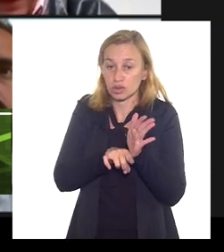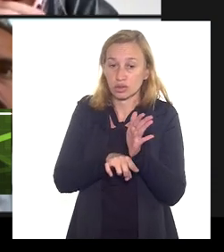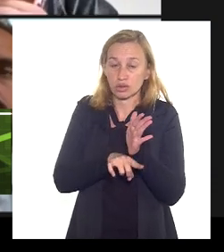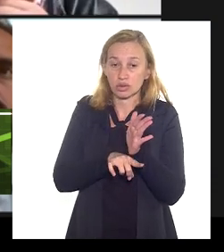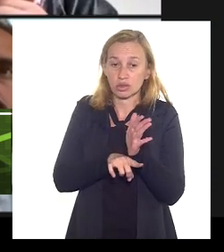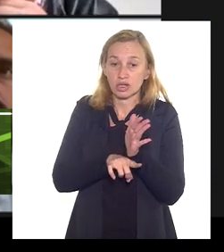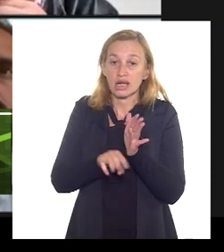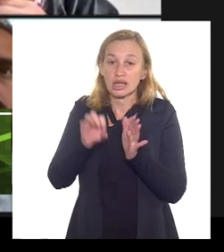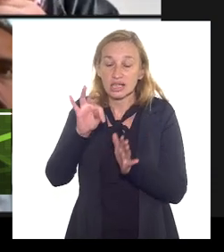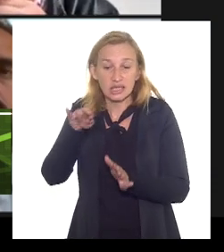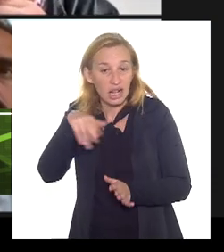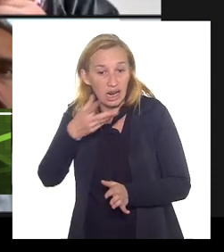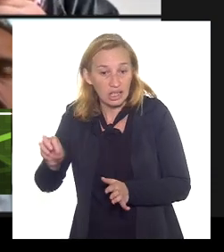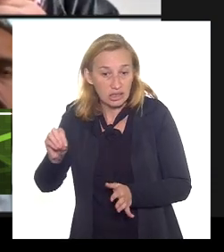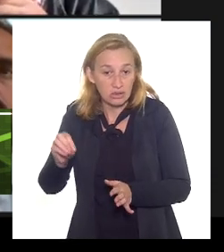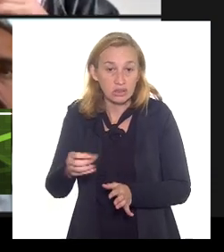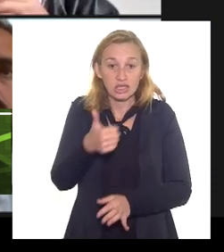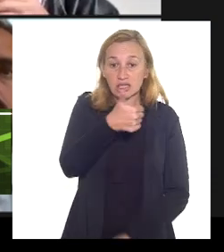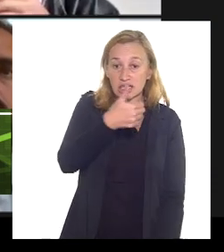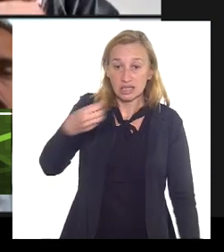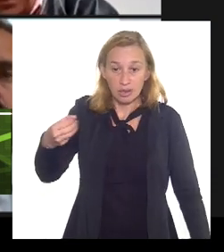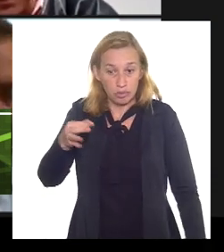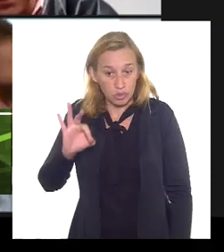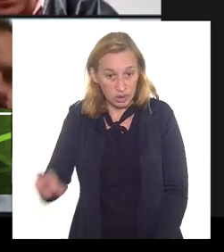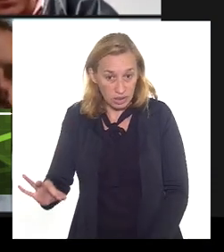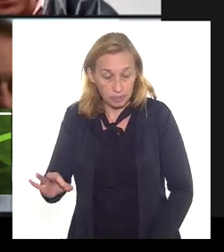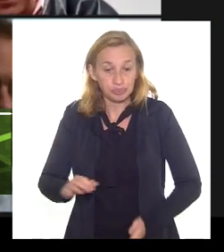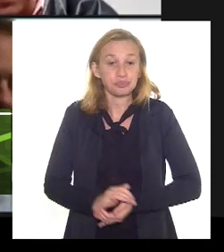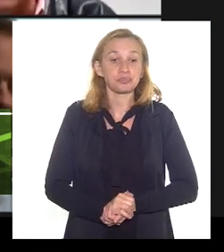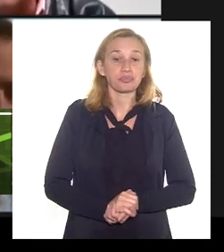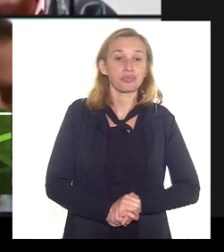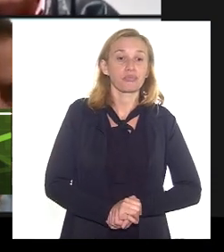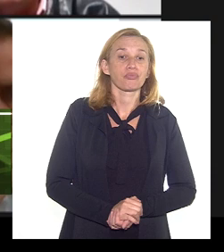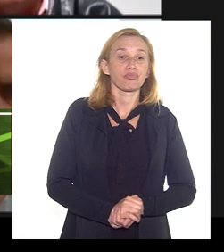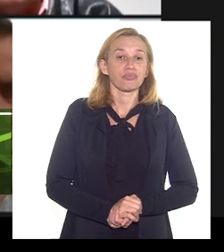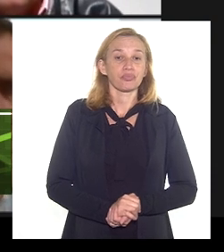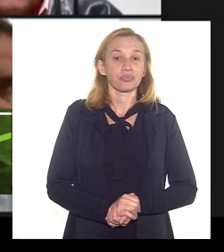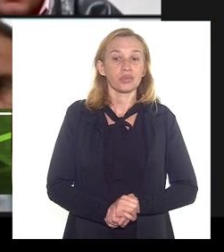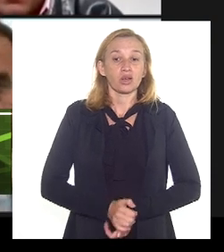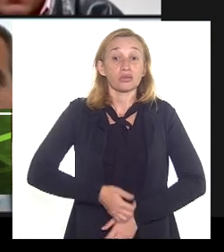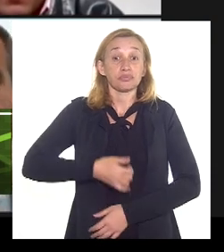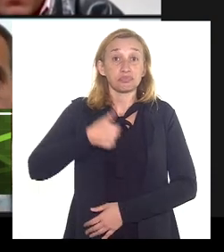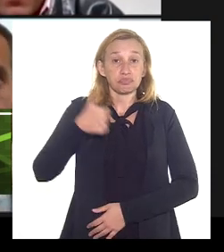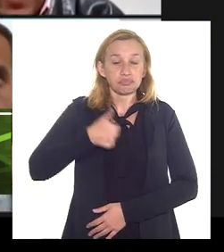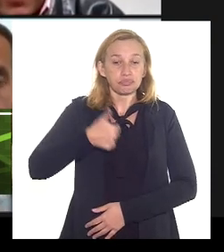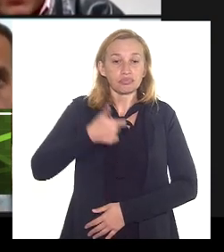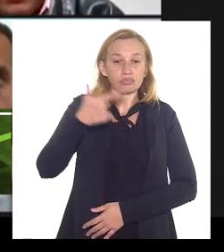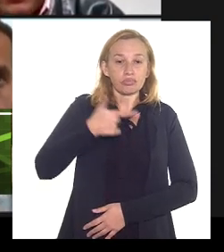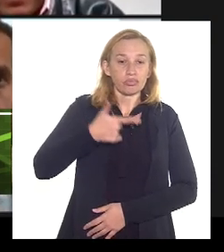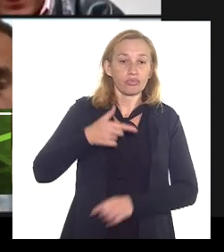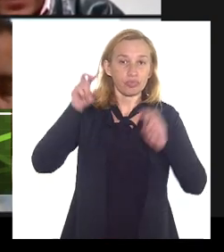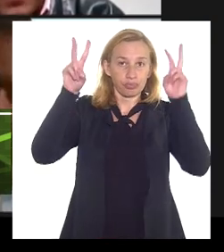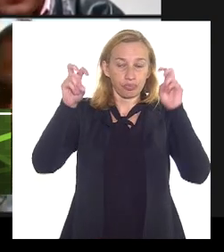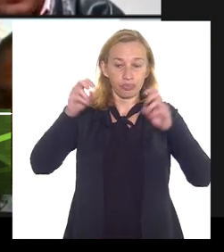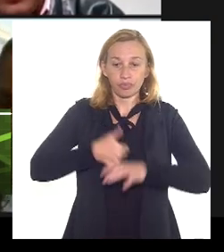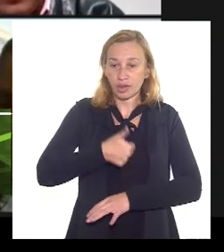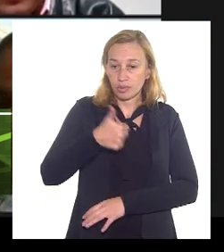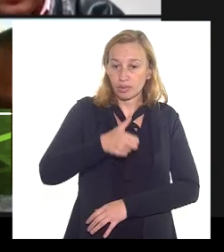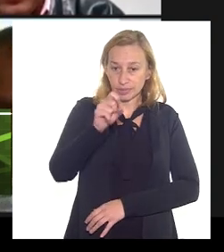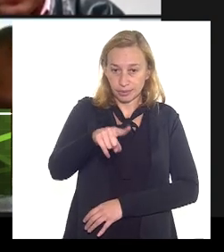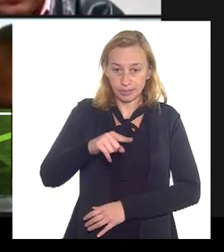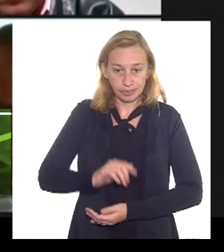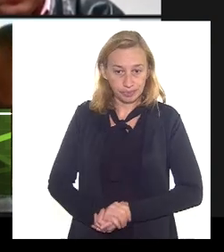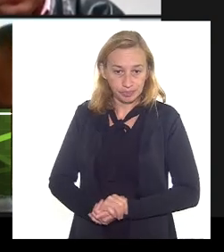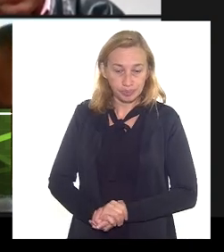instalações no valor de 100% e aqui surge a primeira a primeira e a segunda questão a primeira é